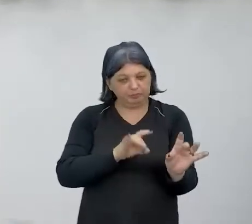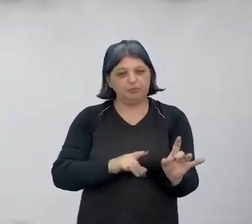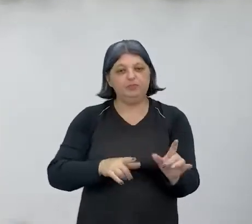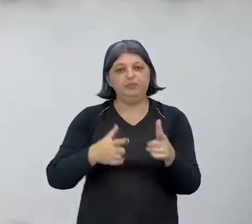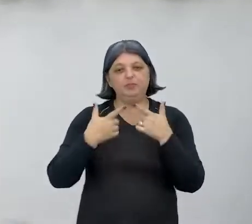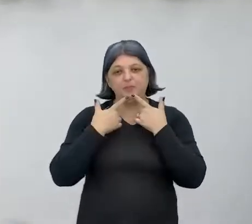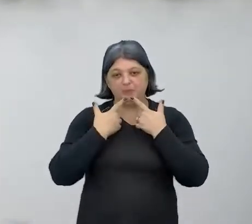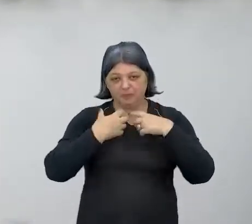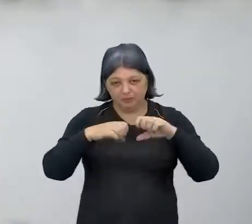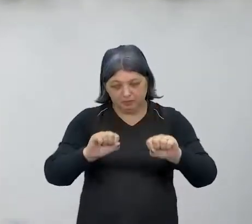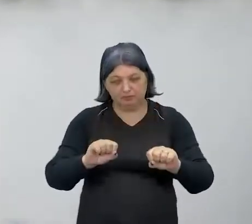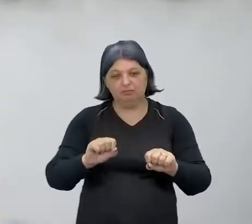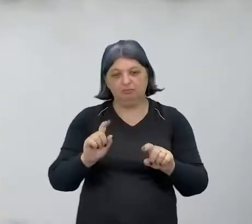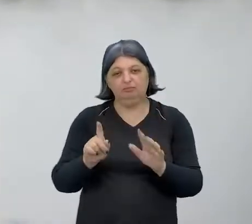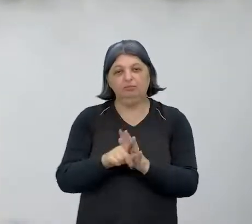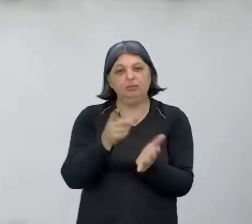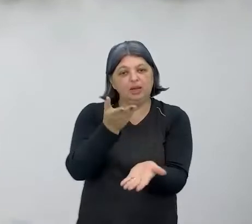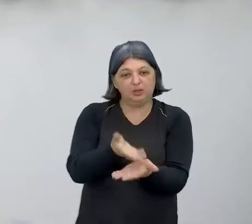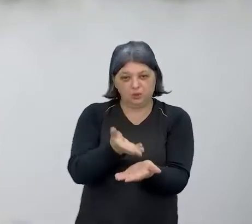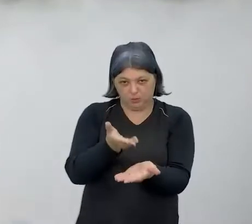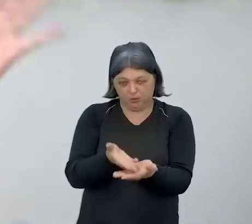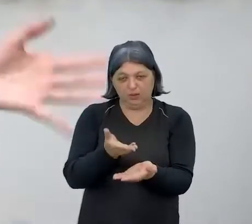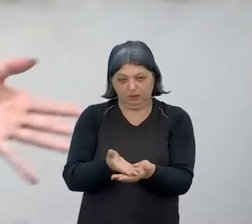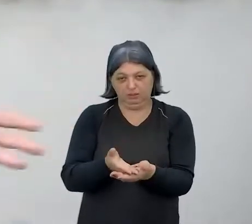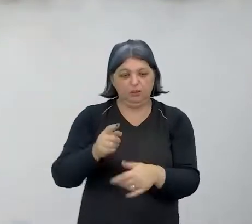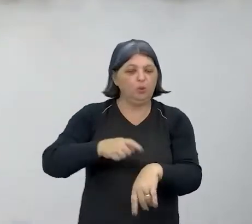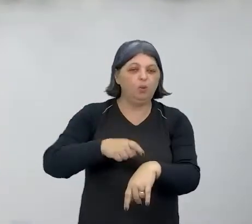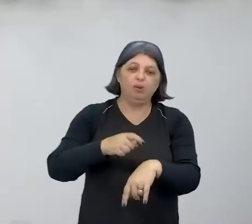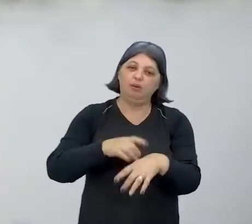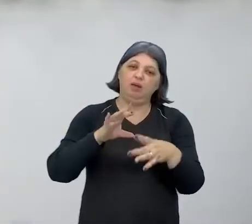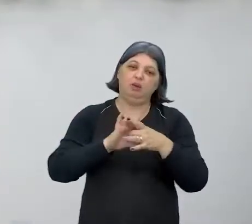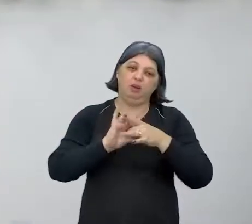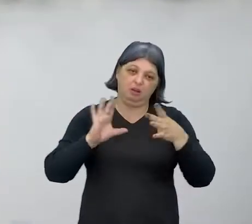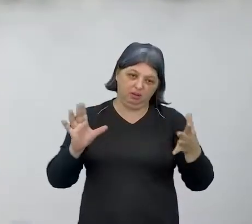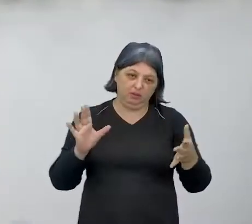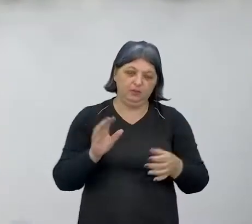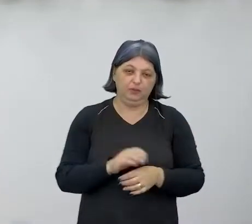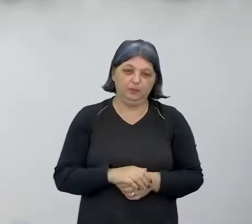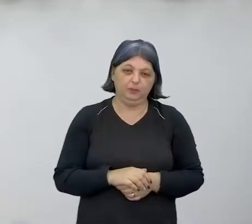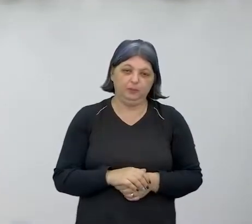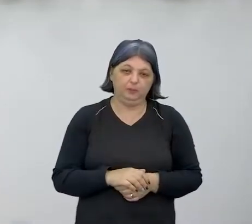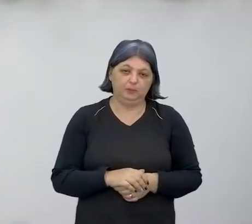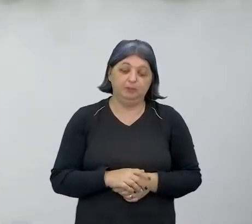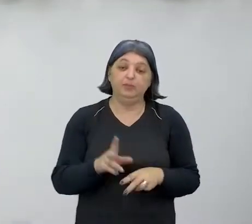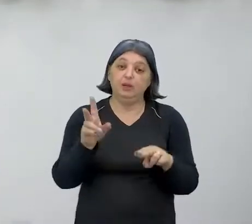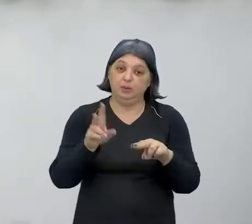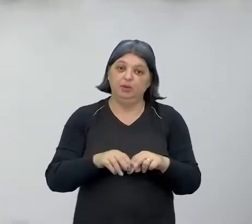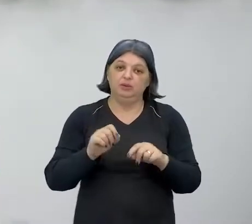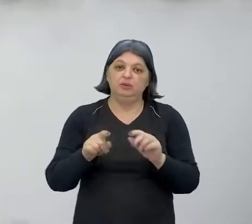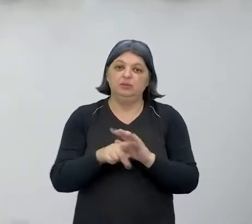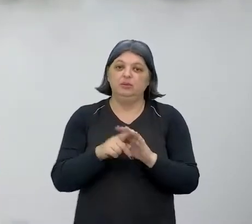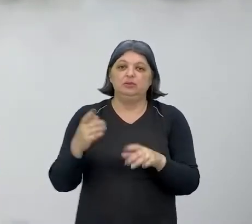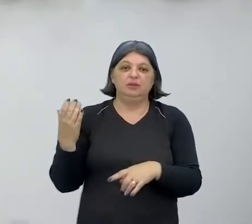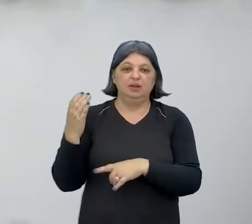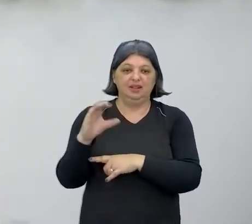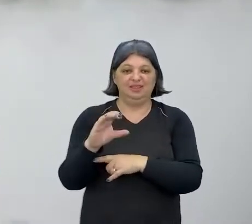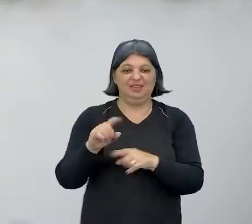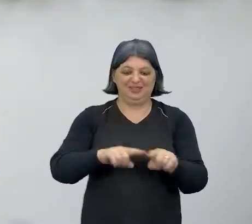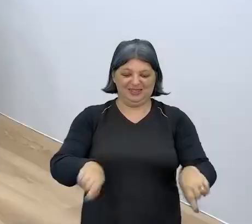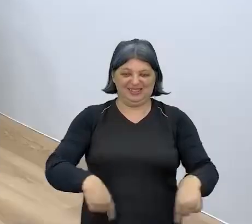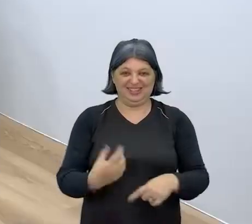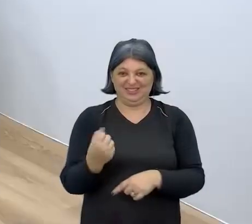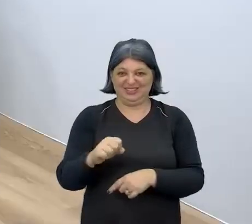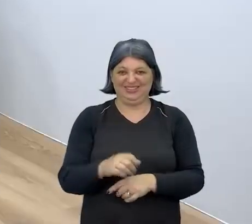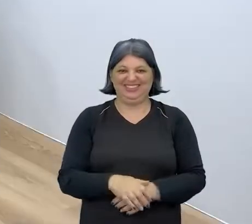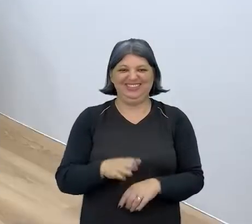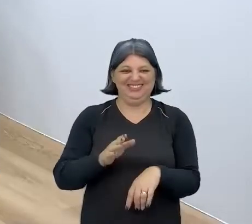linguística, que eles pudessem estudar, né? No horário que eles quisessem estudar ali. Então, por isso, o canal Sala 8. Tá bom, eu